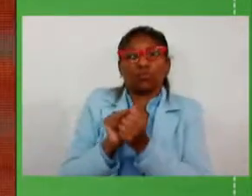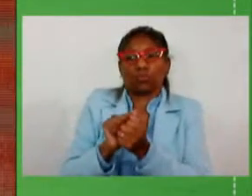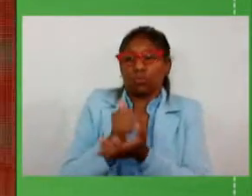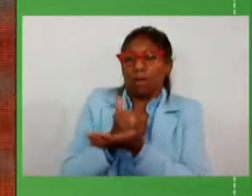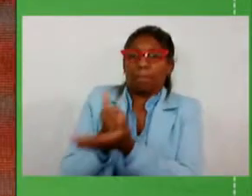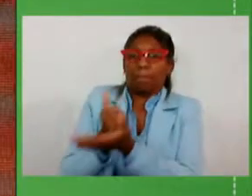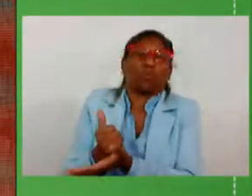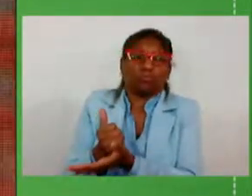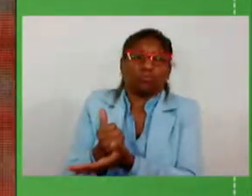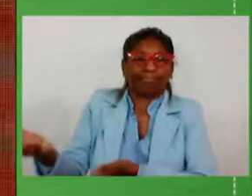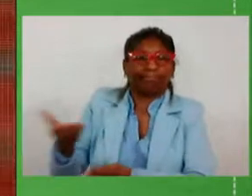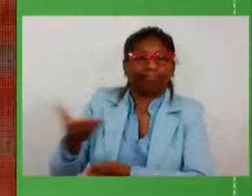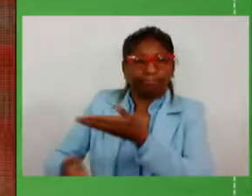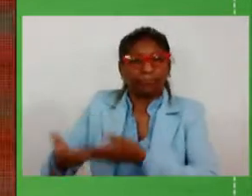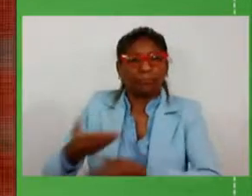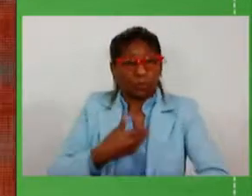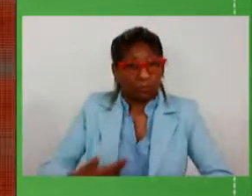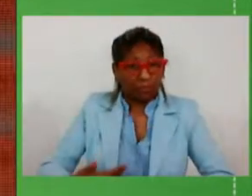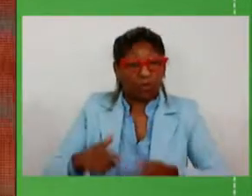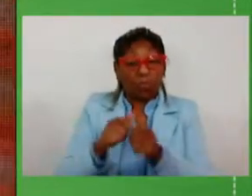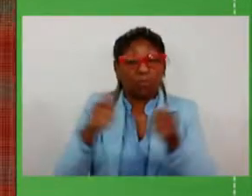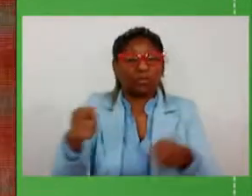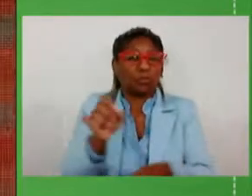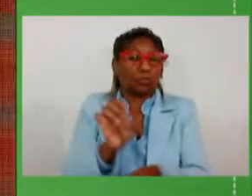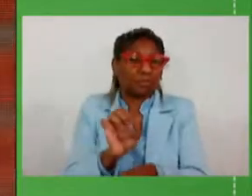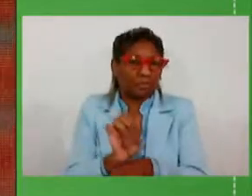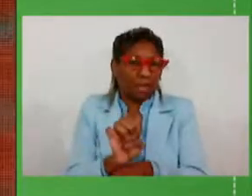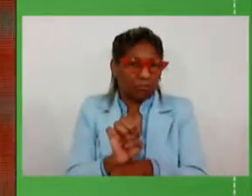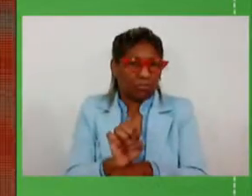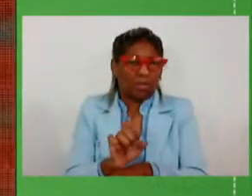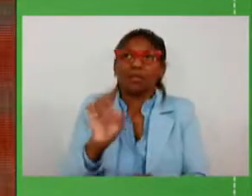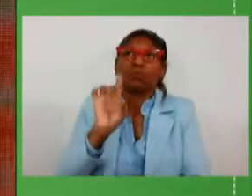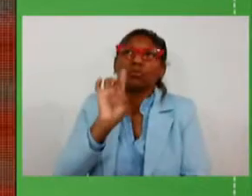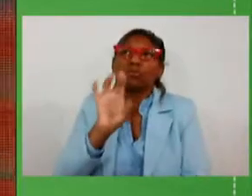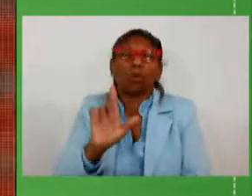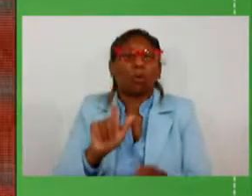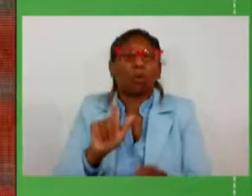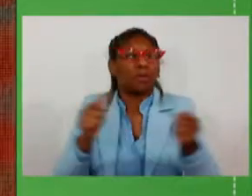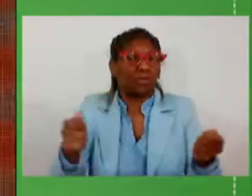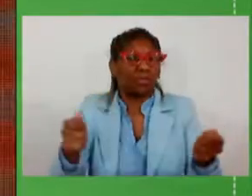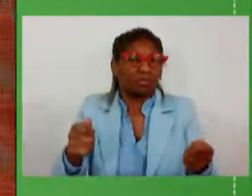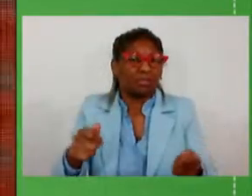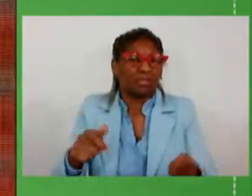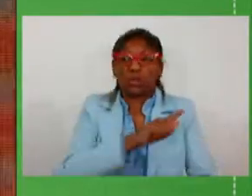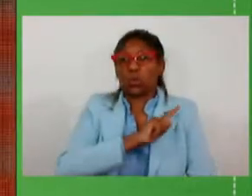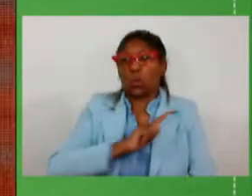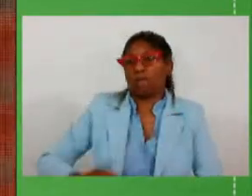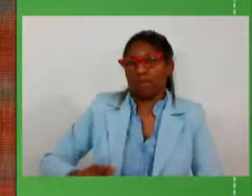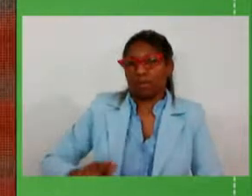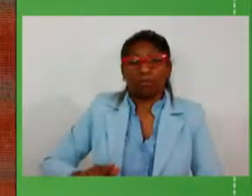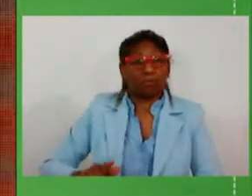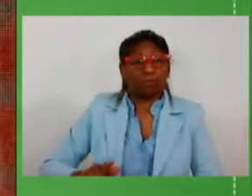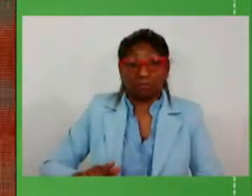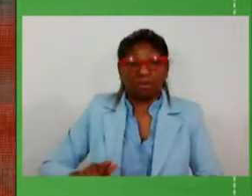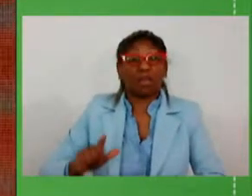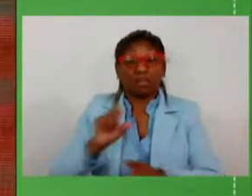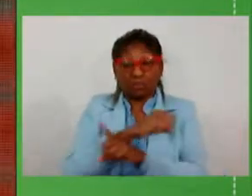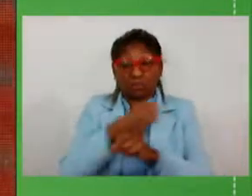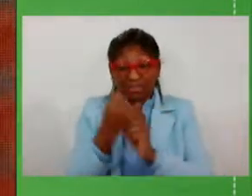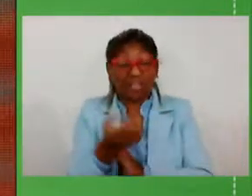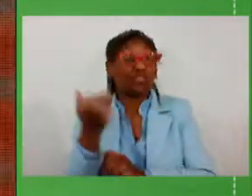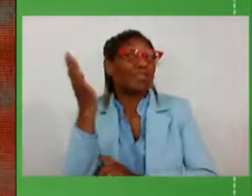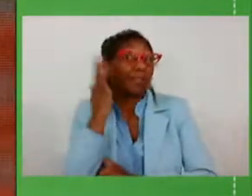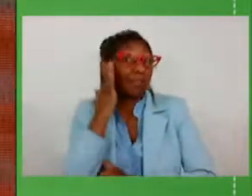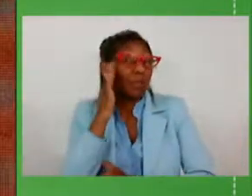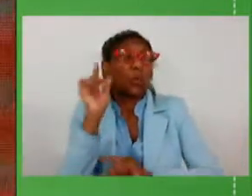continuidade uma agenda de Estado mais do que uma agenda de governo que seja entendida pela sociedade como aquela agenda que